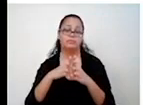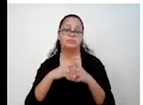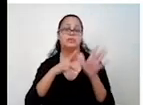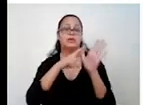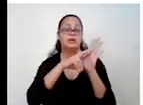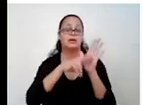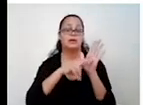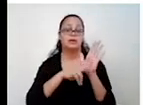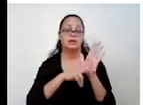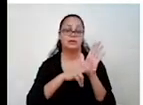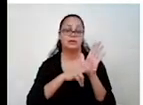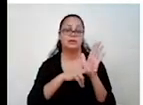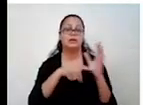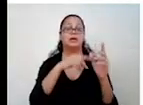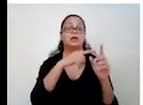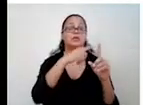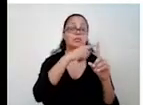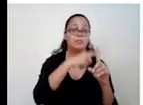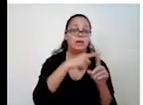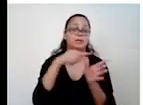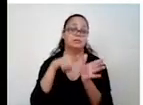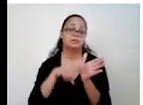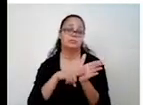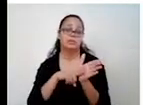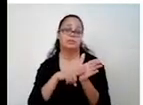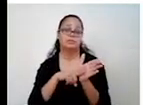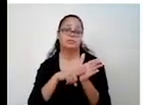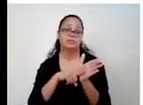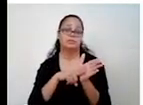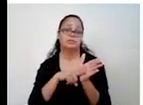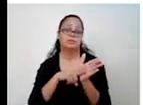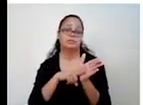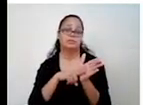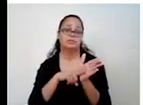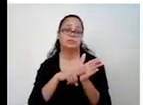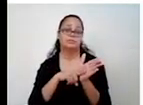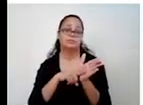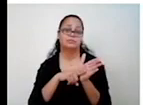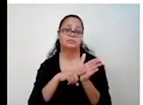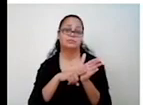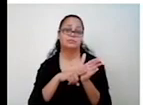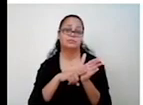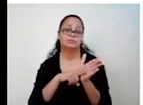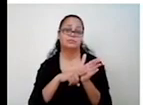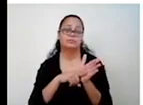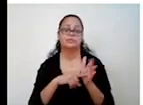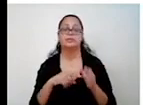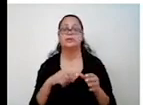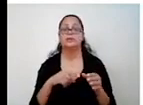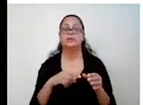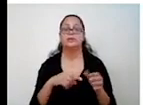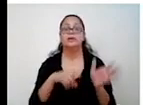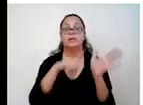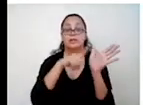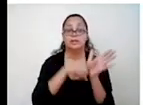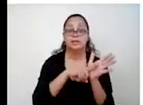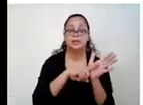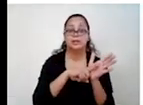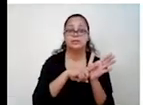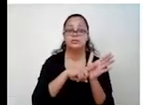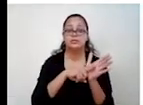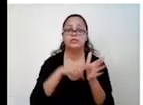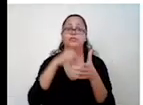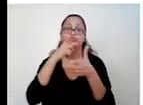A conta de mais e menos é dívida e pagamento. Quando é negativo é dívida. Quando é positivo é